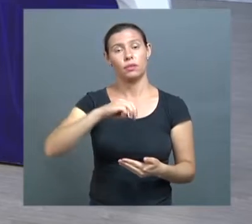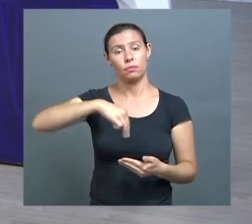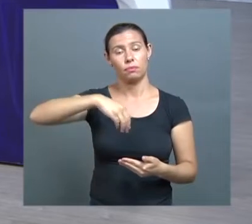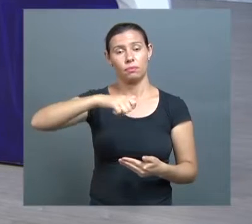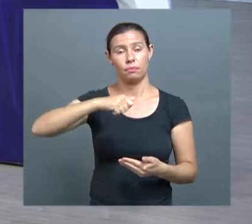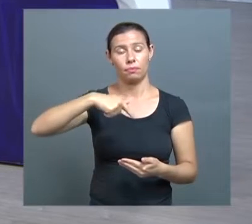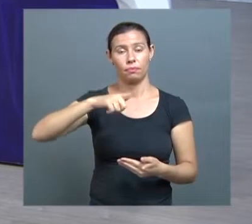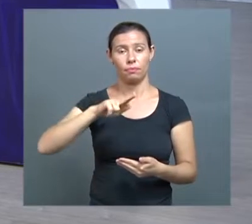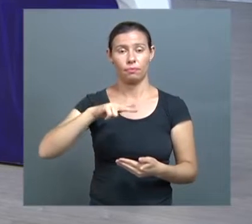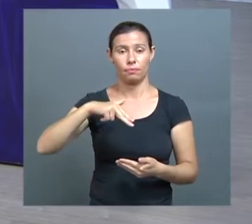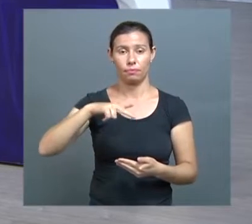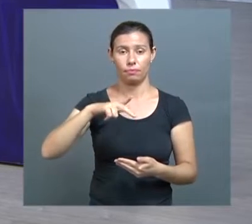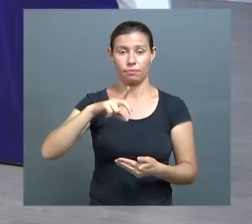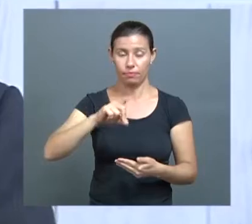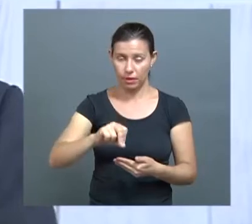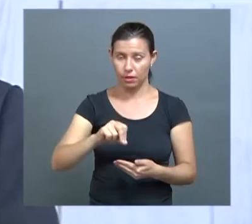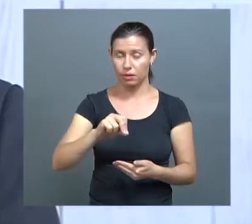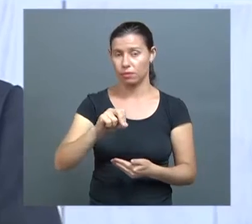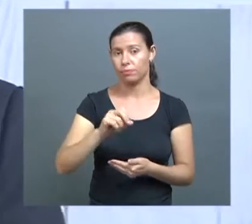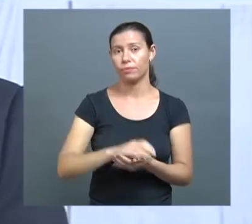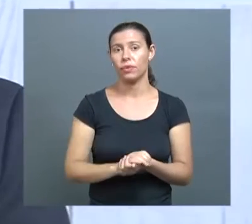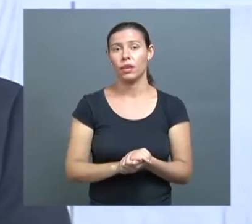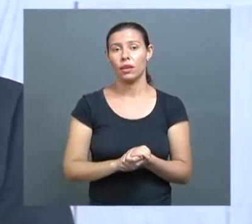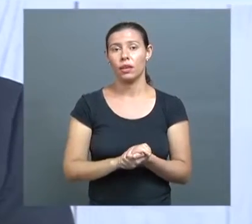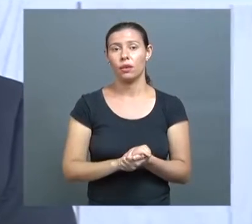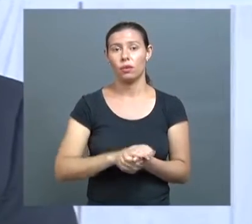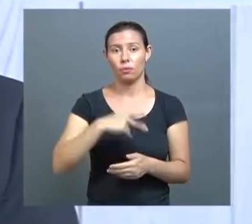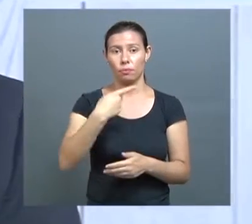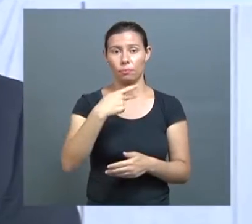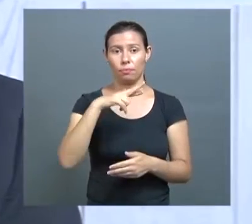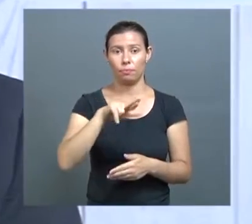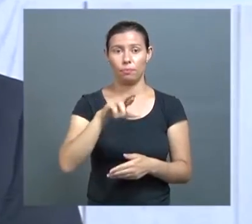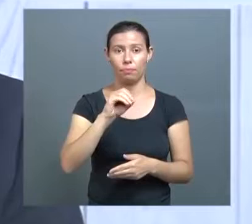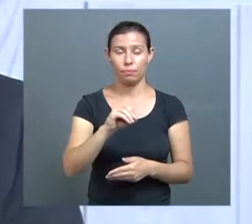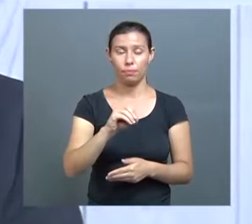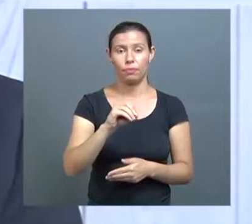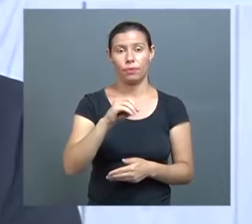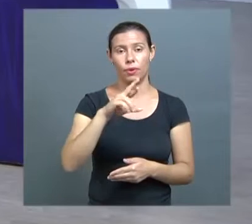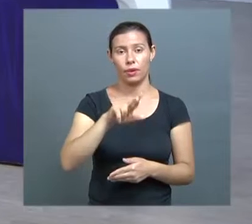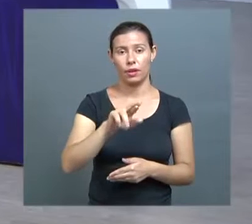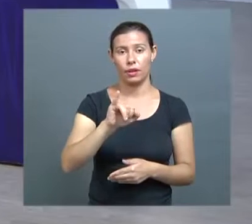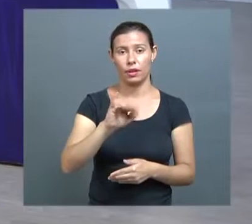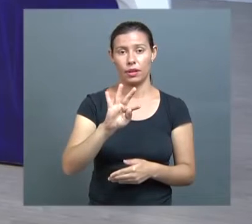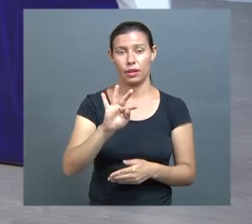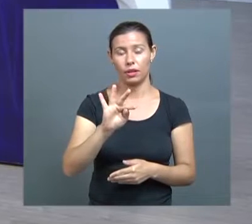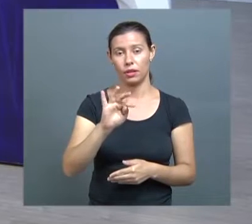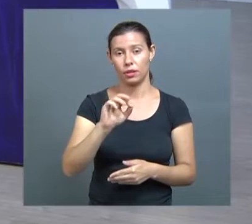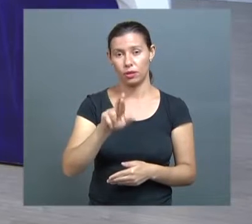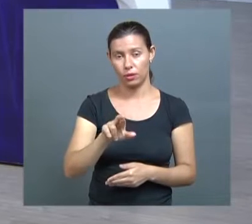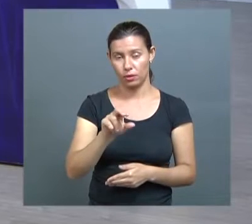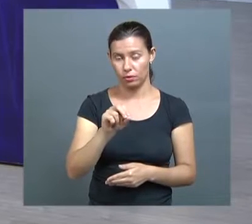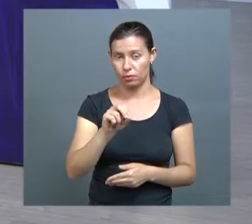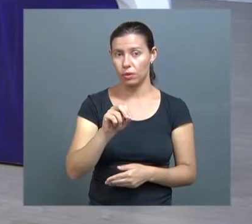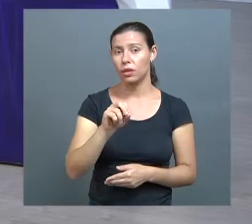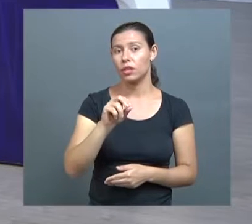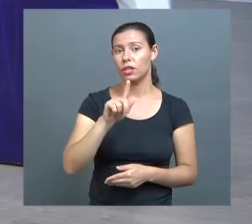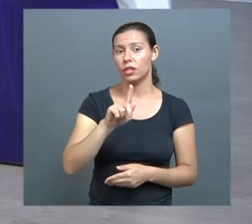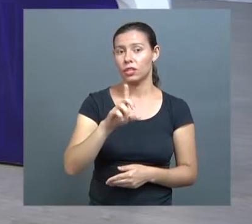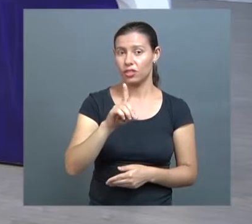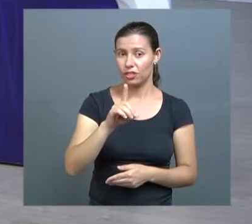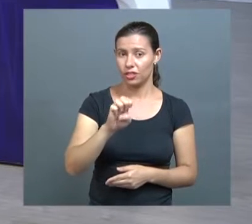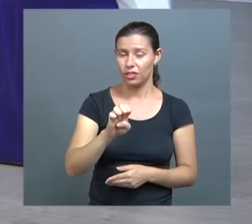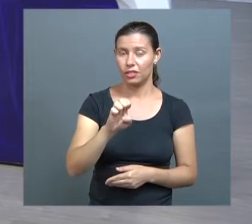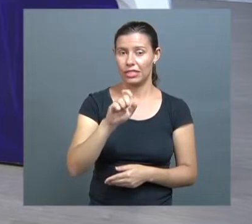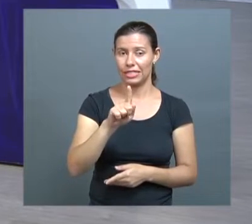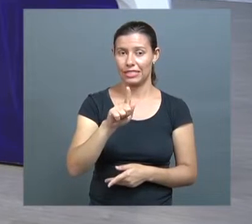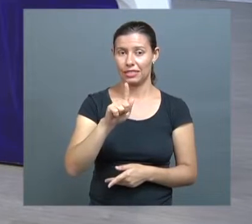Federal de Berlândia. Boa noite, pró-reitor. Bem-vindo ao Jornal da UFO. Boa noite. E nós também convidamos o Márcio Teixeira,